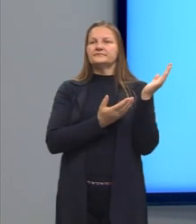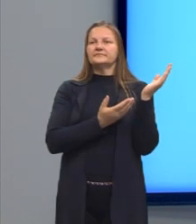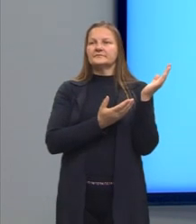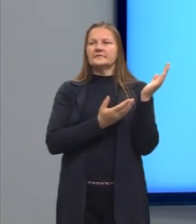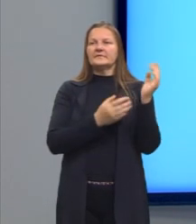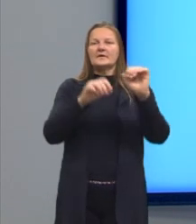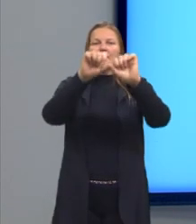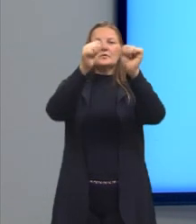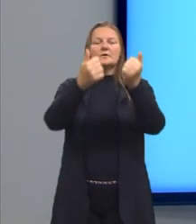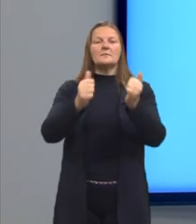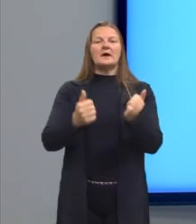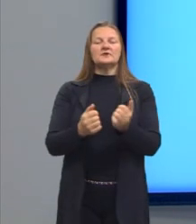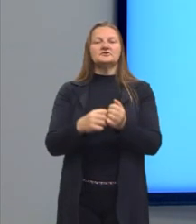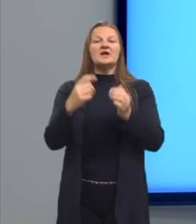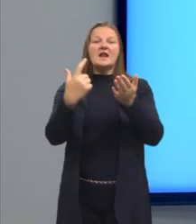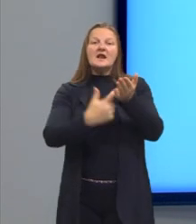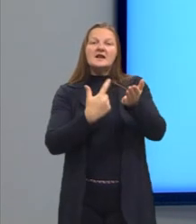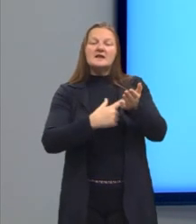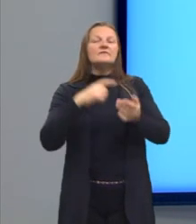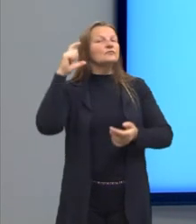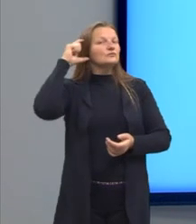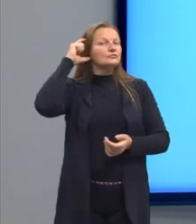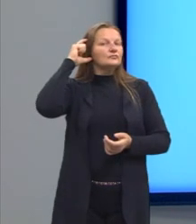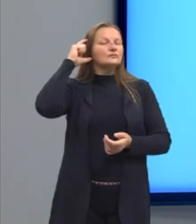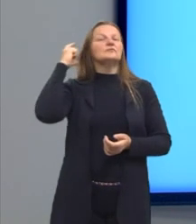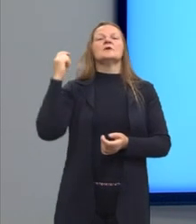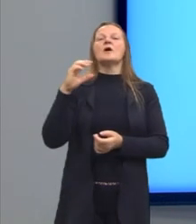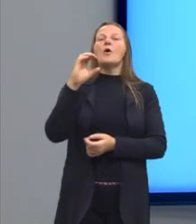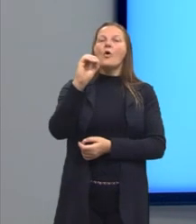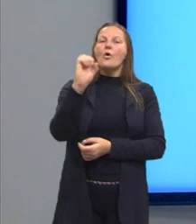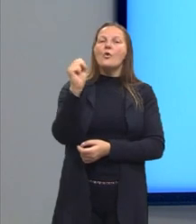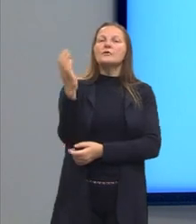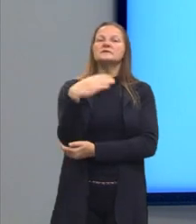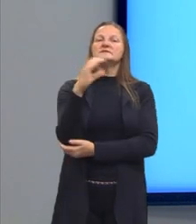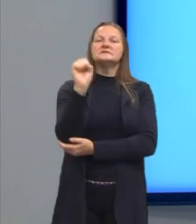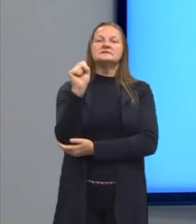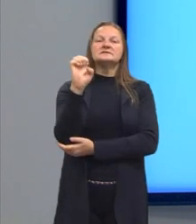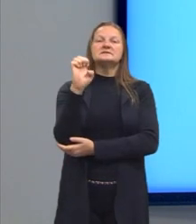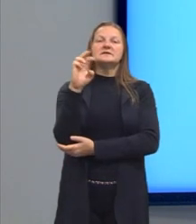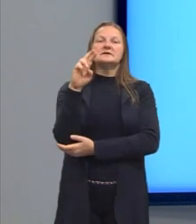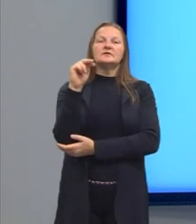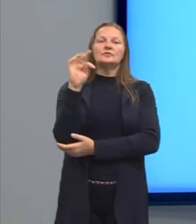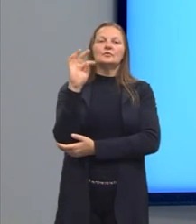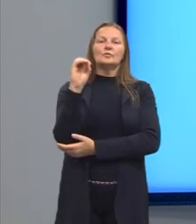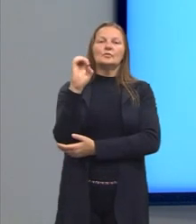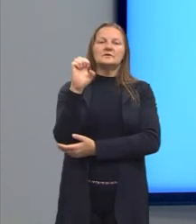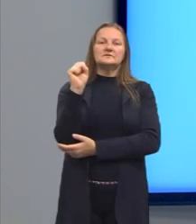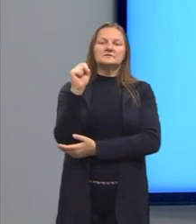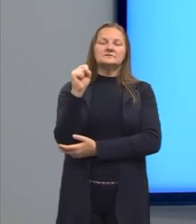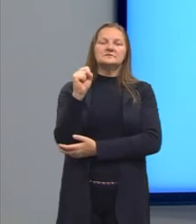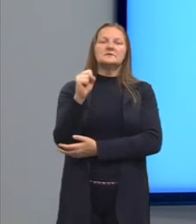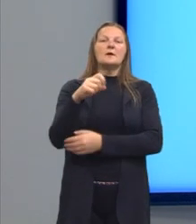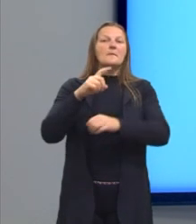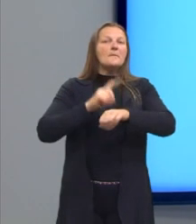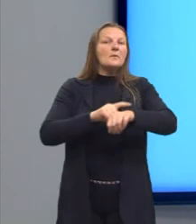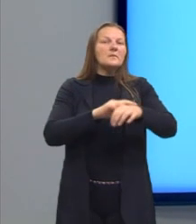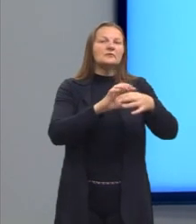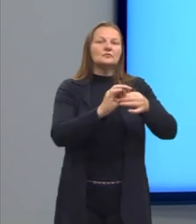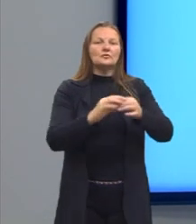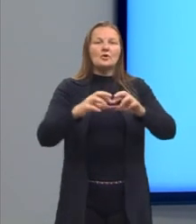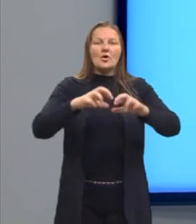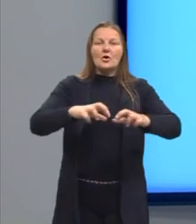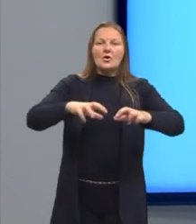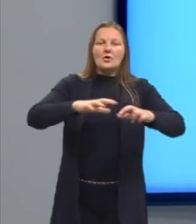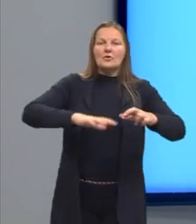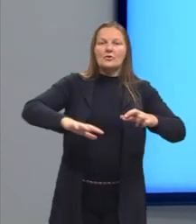né? Dos sertões do Euclides da Cunha. E como já diz o nome, né? Os sertões. A gente vai ter um momento em que essa regionalidade